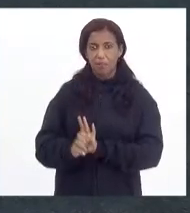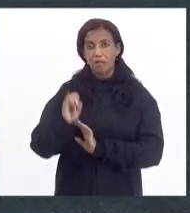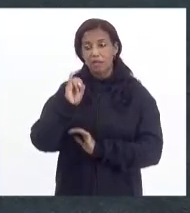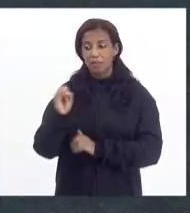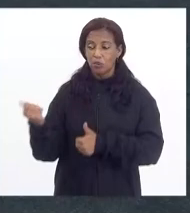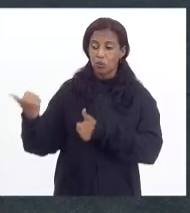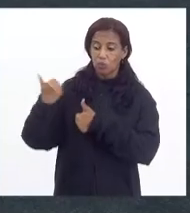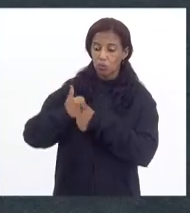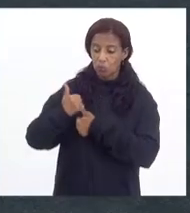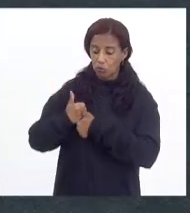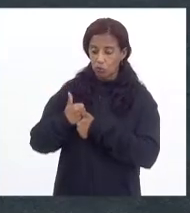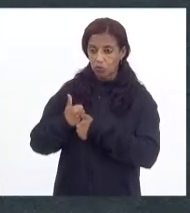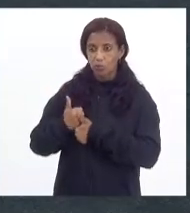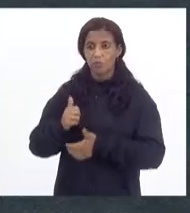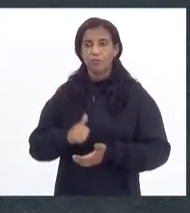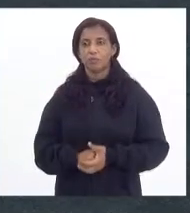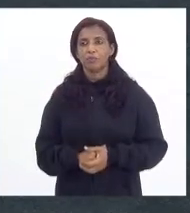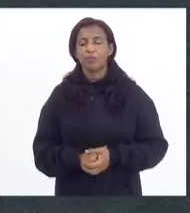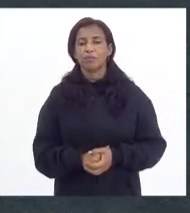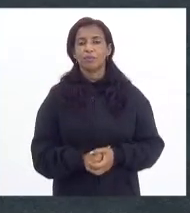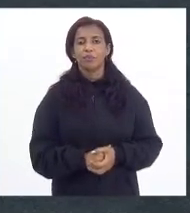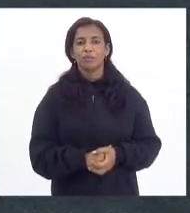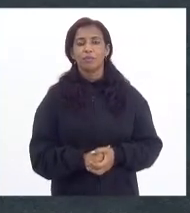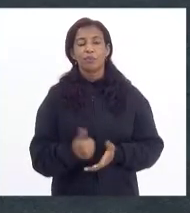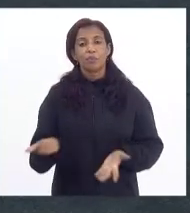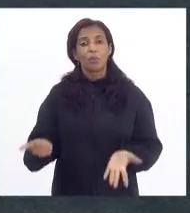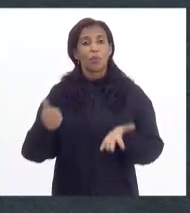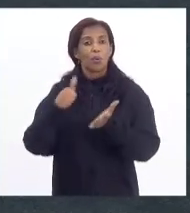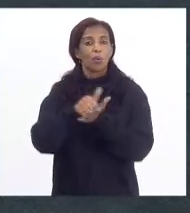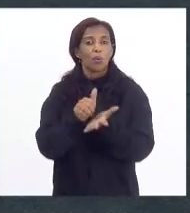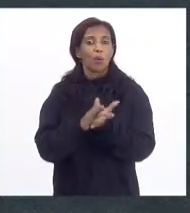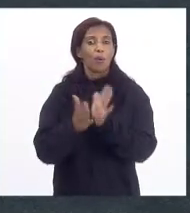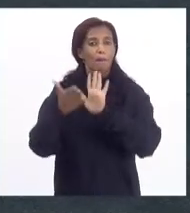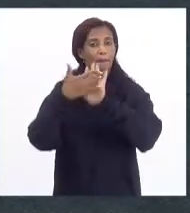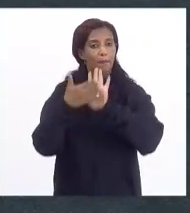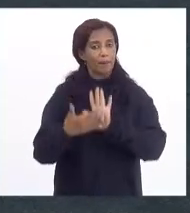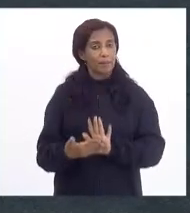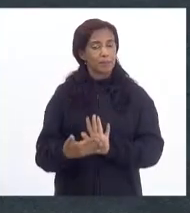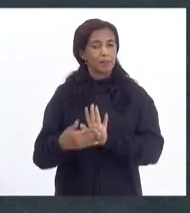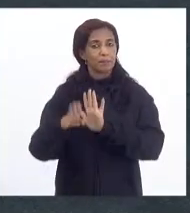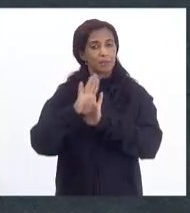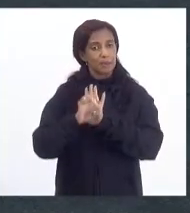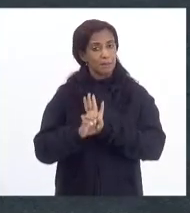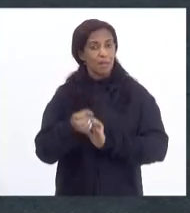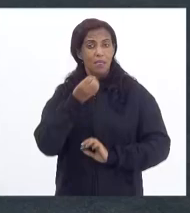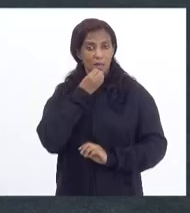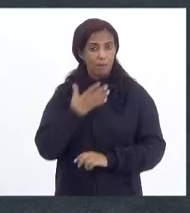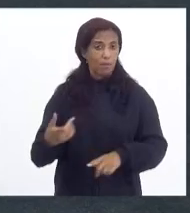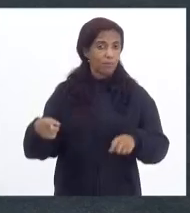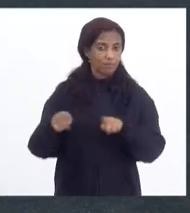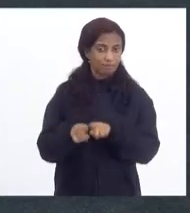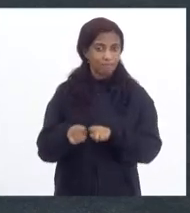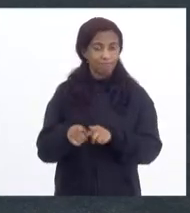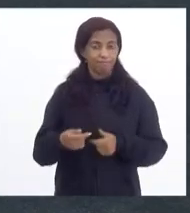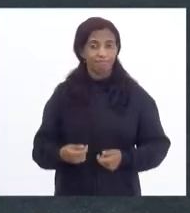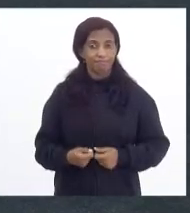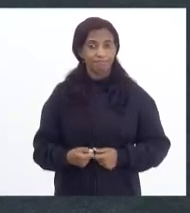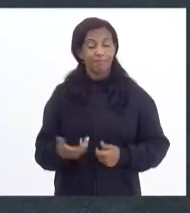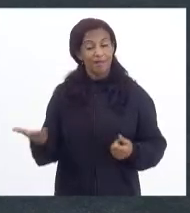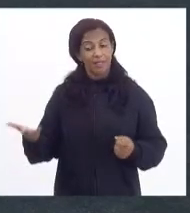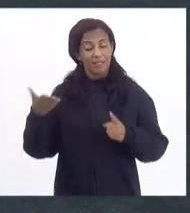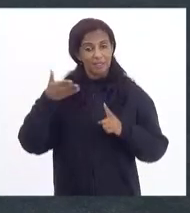substitutivo está bom, por via de consequência, o parecer para as emendas está bom também. É nesse